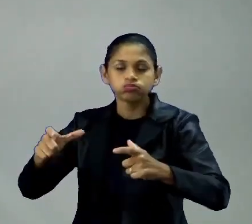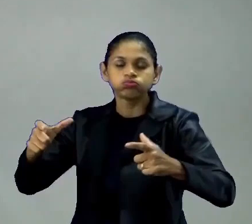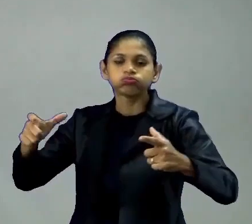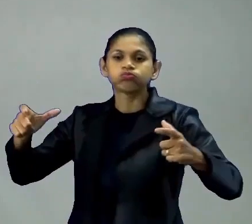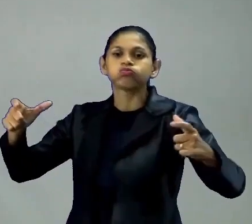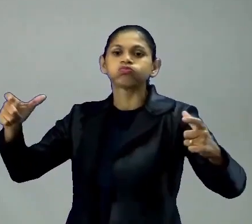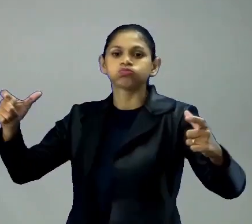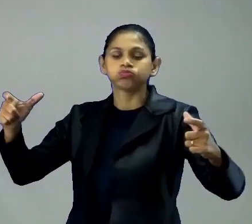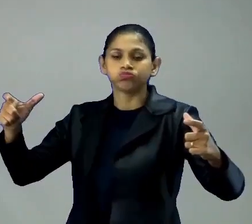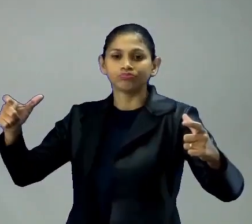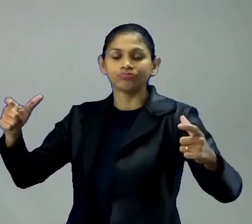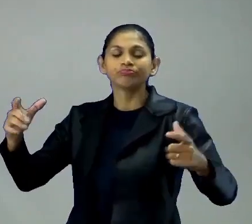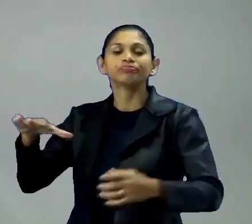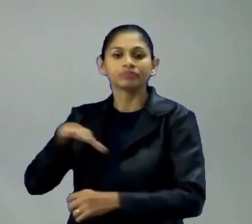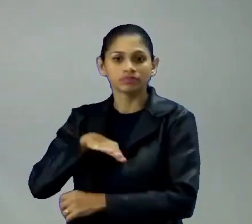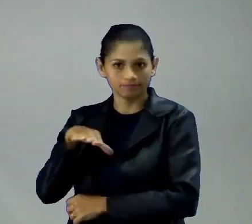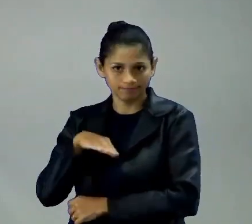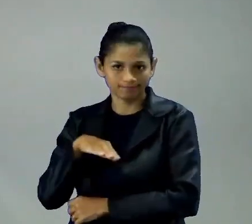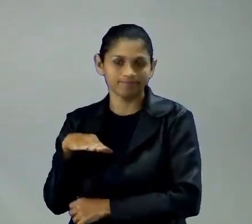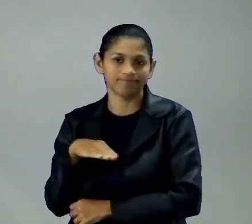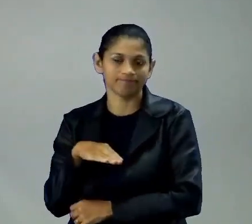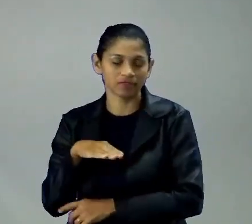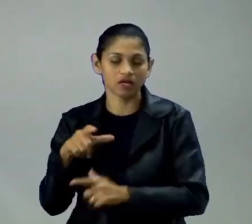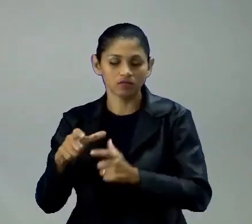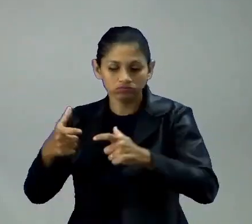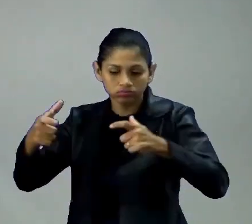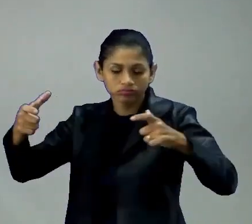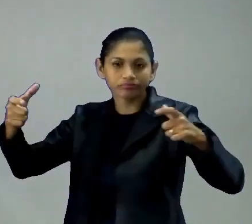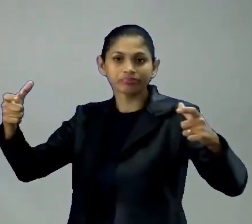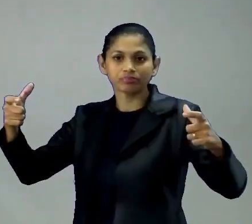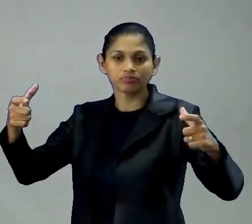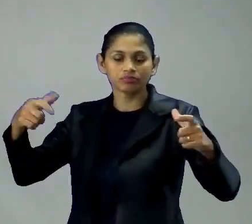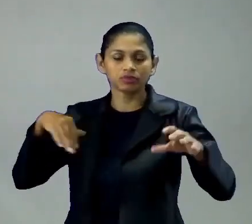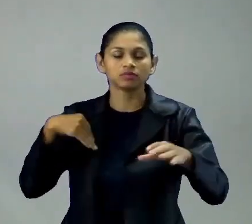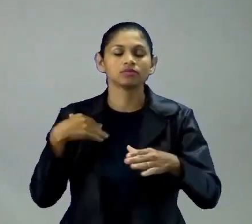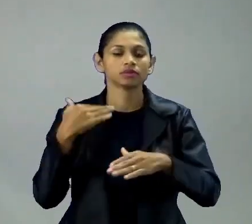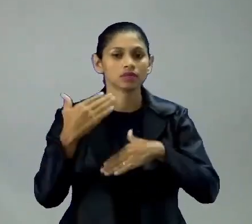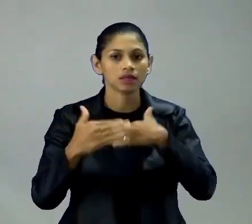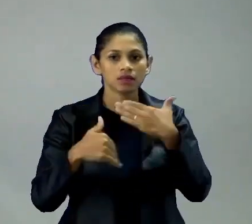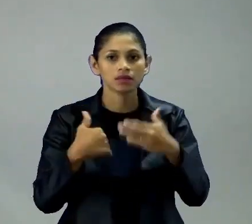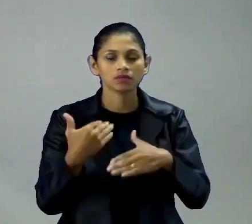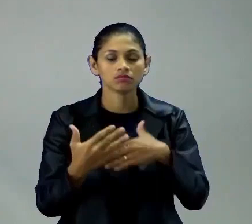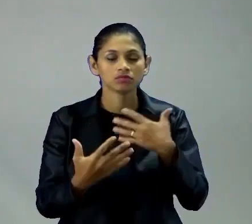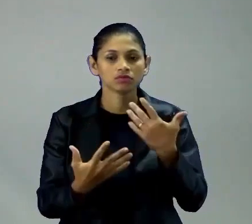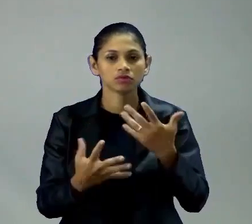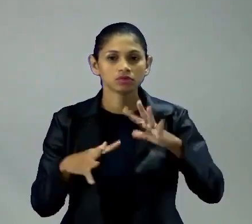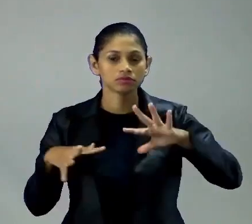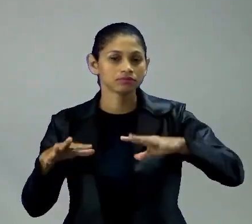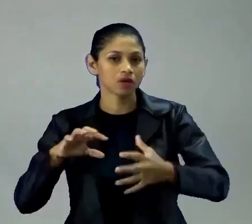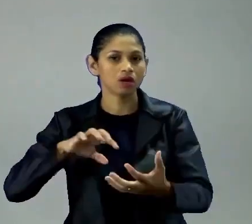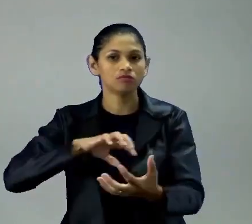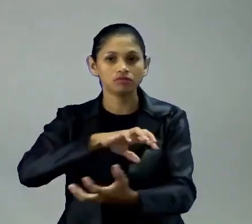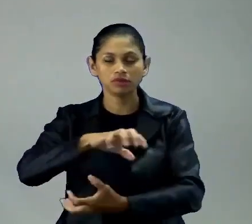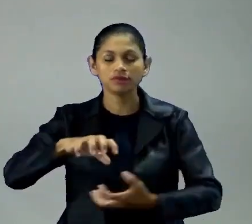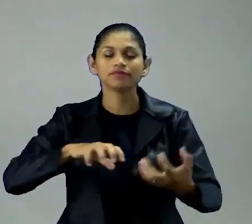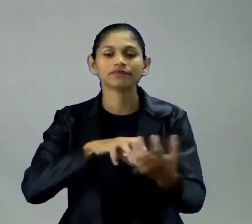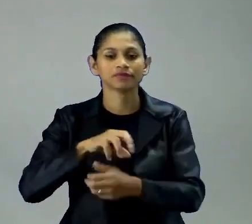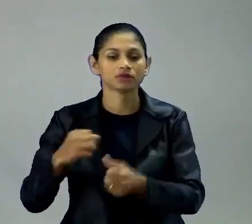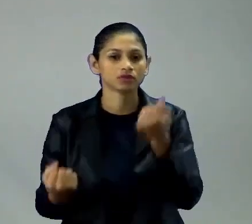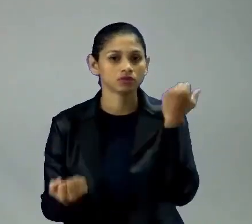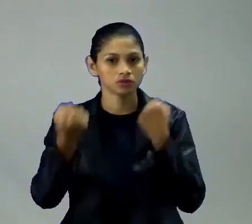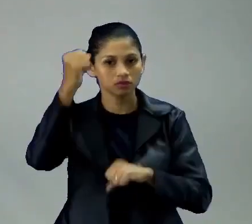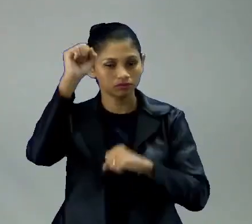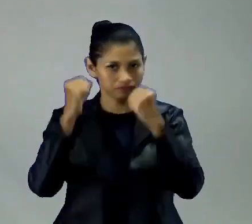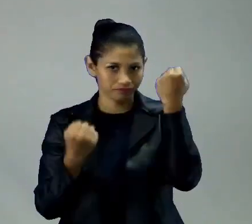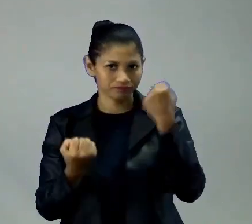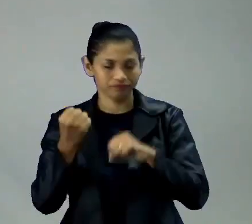urbana, e isso se deve graças aí, né, aos processos, né, às grandes revoluções industriais, todo esse processo